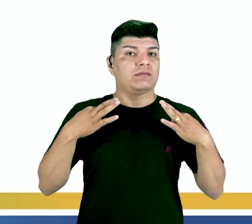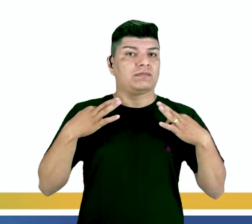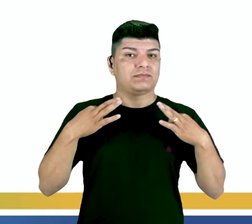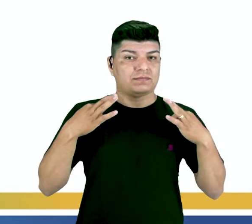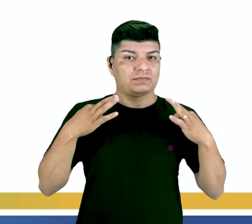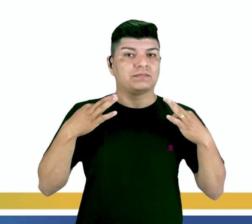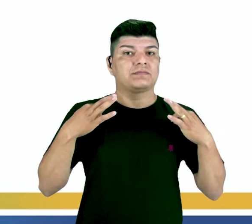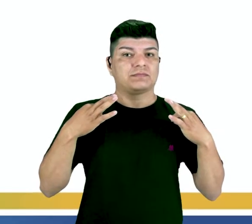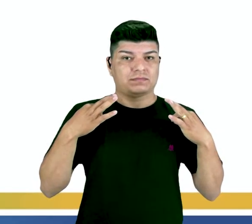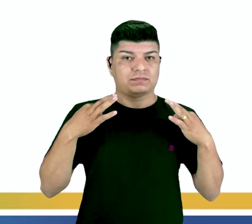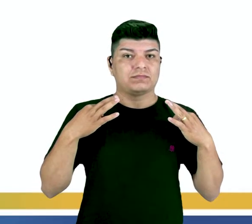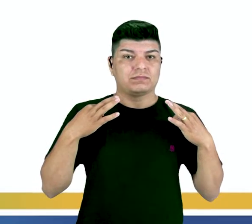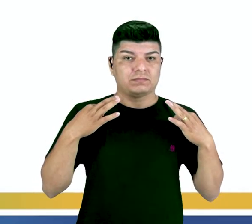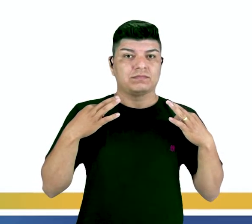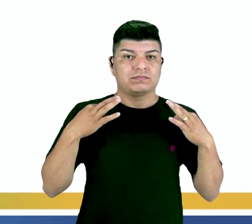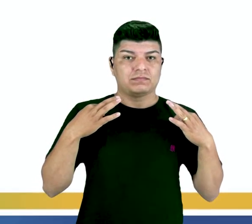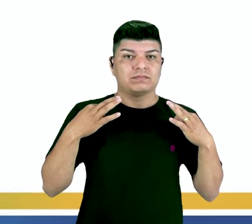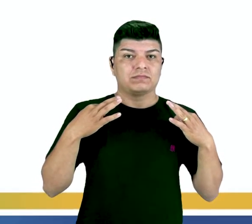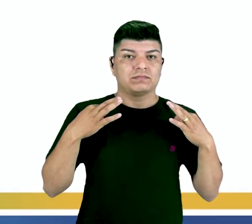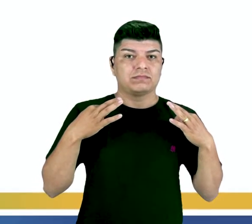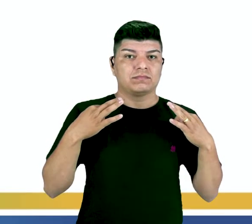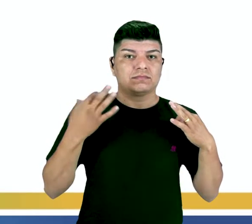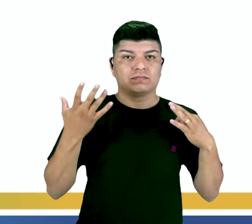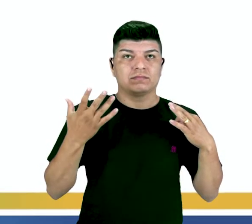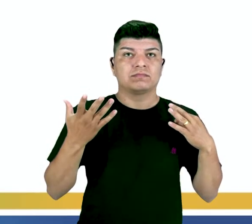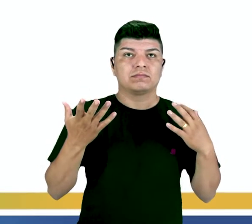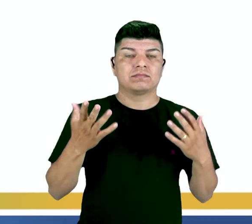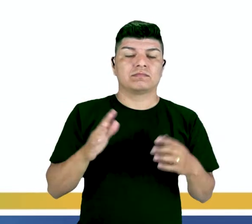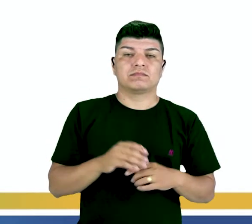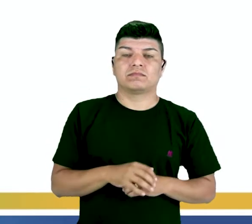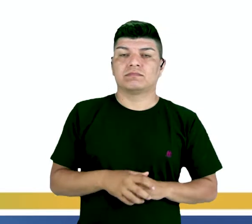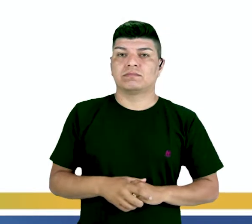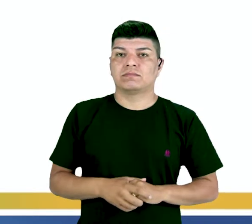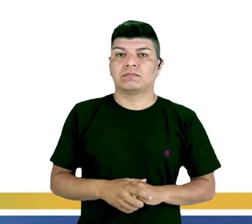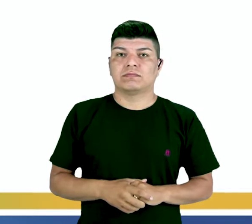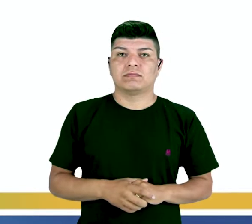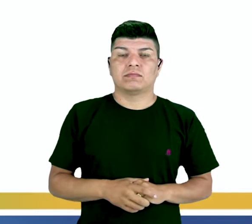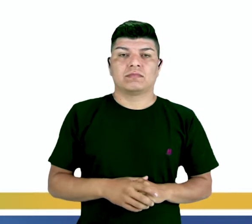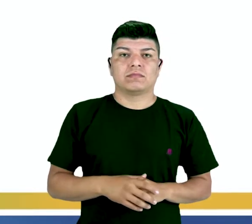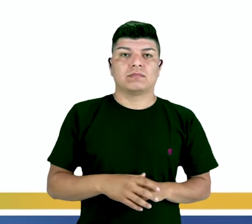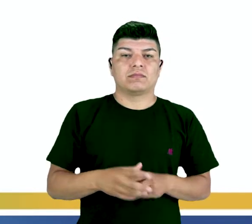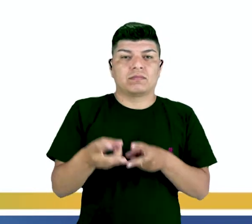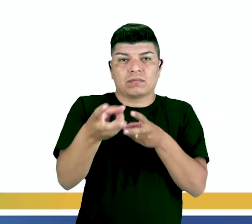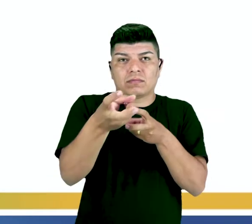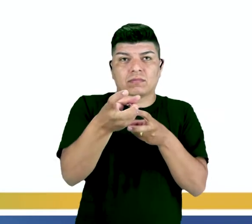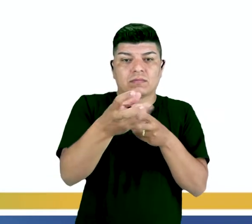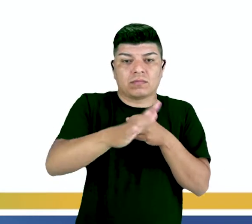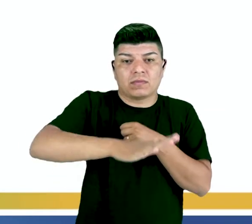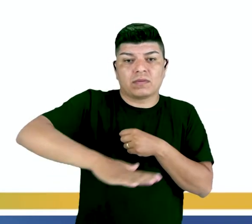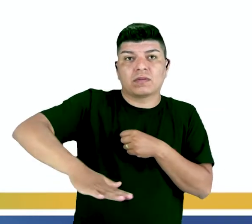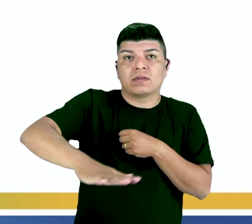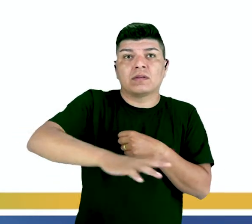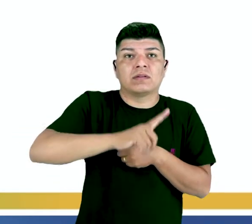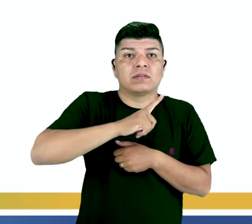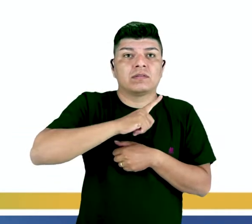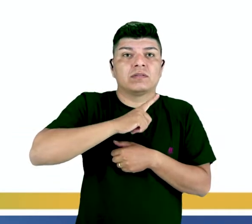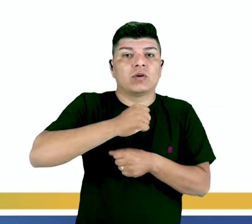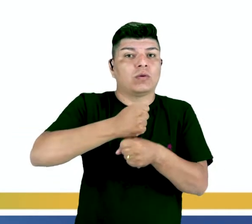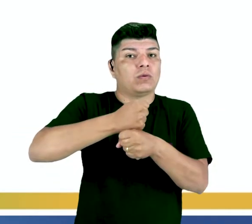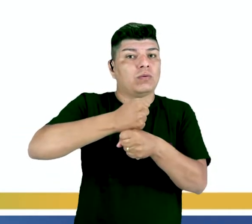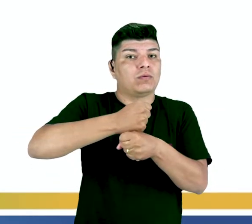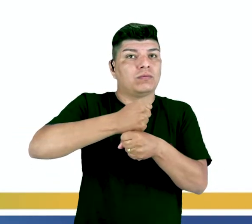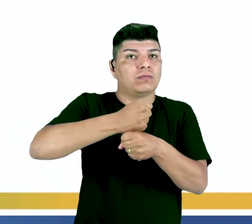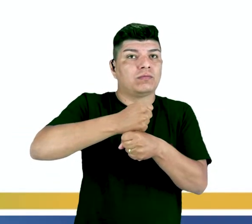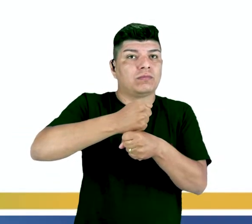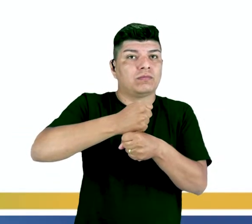vestidos, da vestimenta dessas bonequinhas. Então, perceba também que nós temos embaixo dela a demarcação de ano. Então, nós